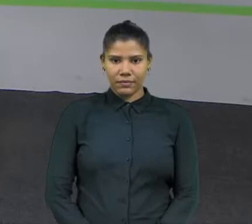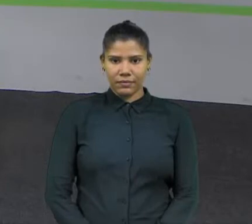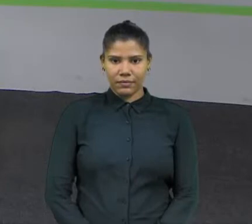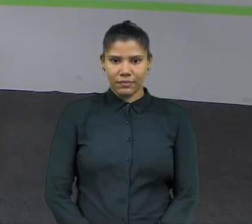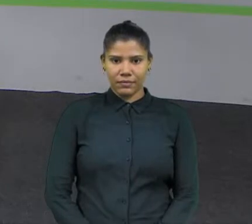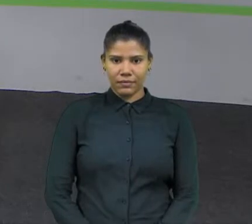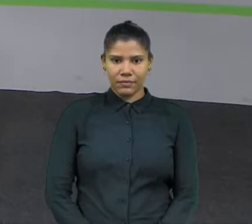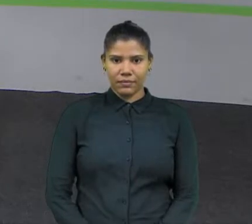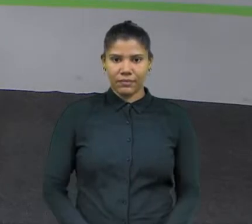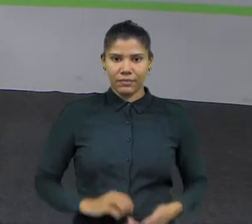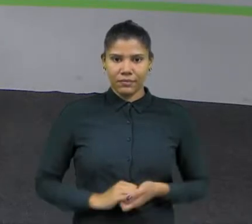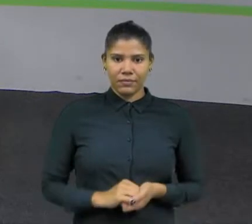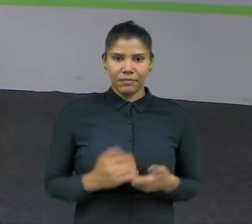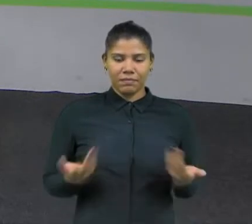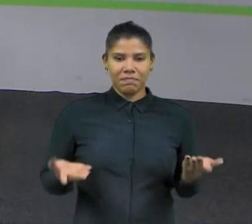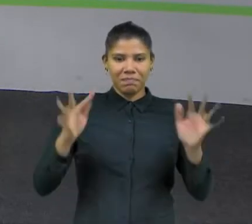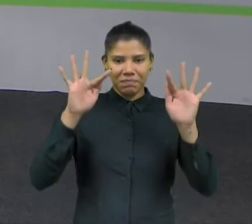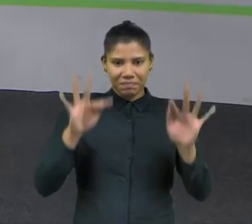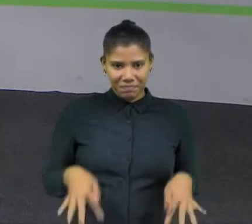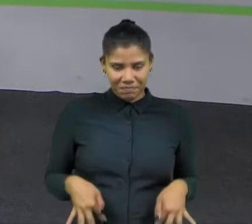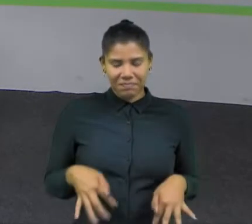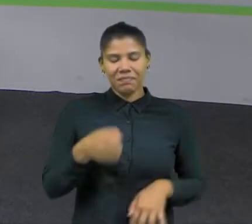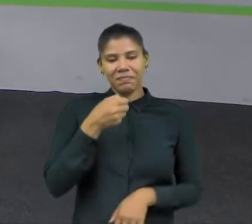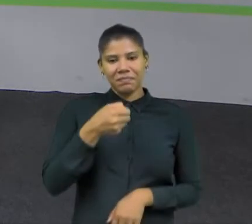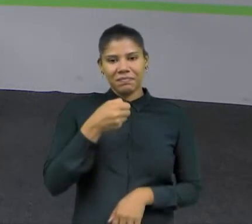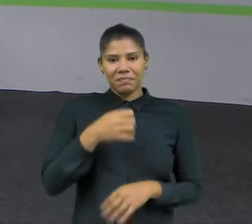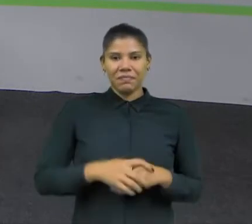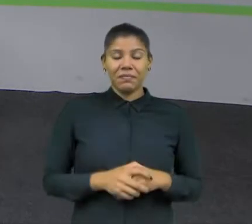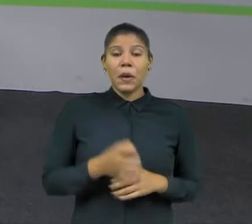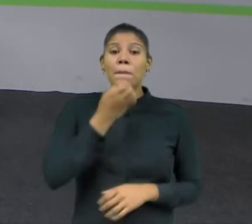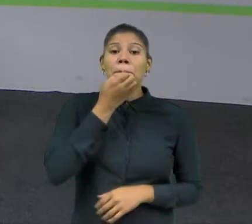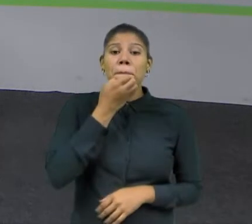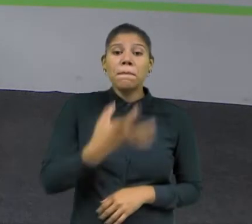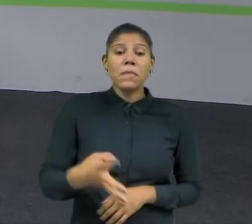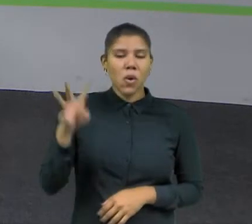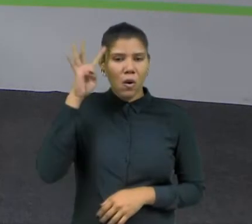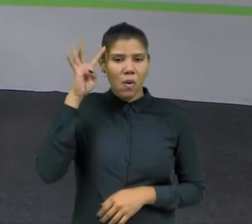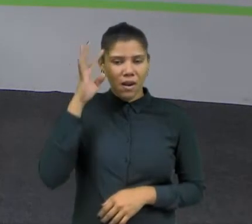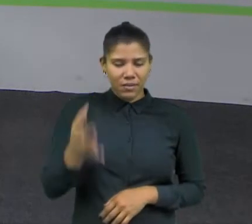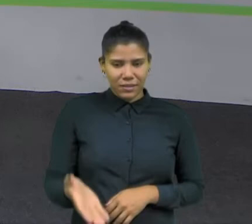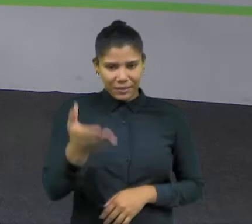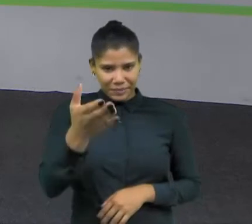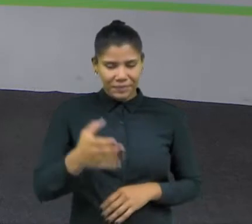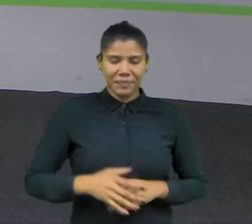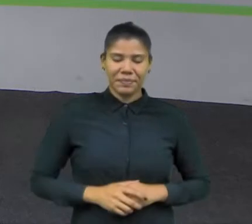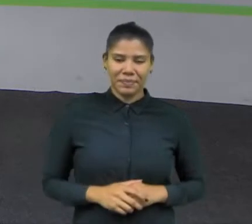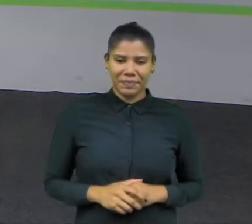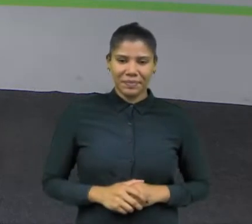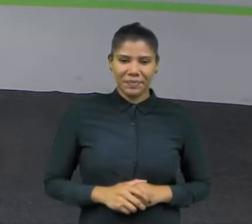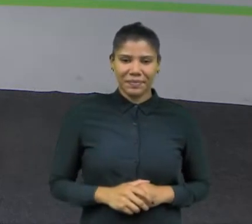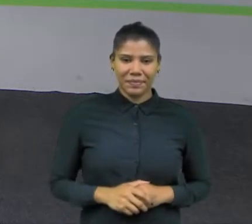E assim termina esta edição do Primeiro Expediente. Uma ótima quarta-feira para você e até amanhã. Uma